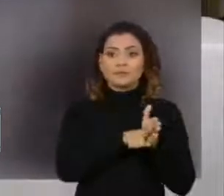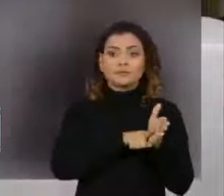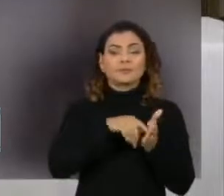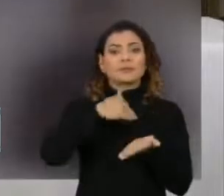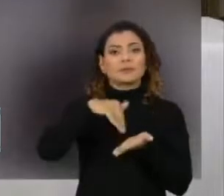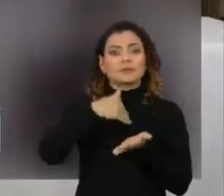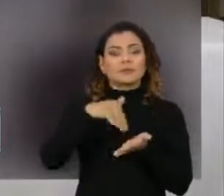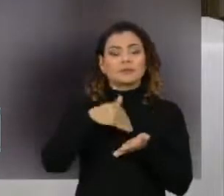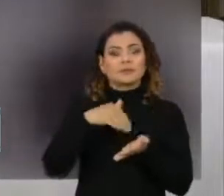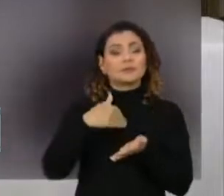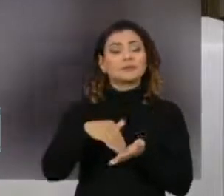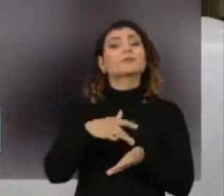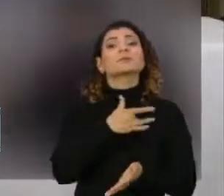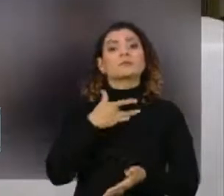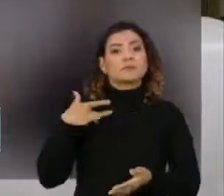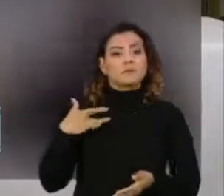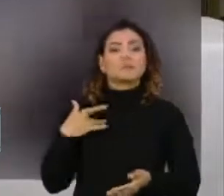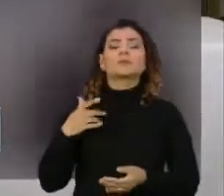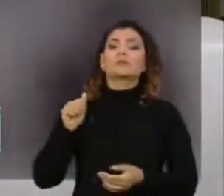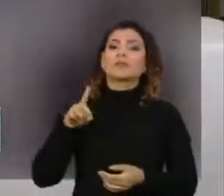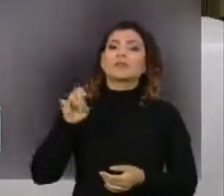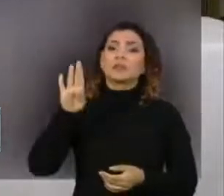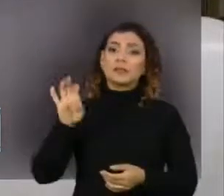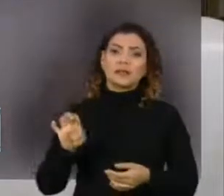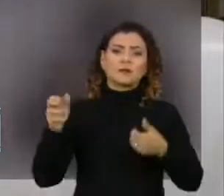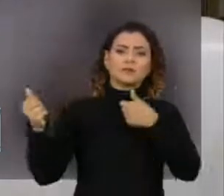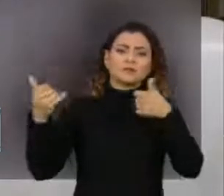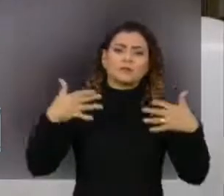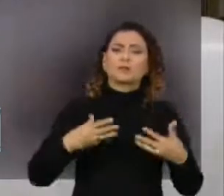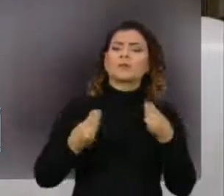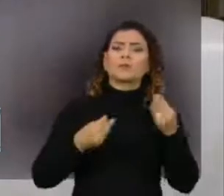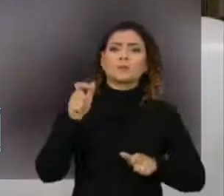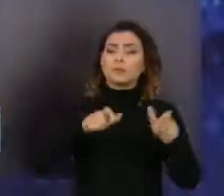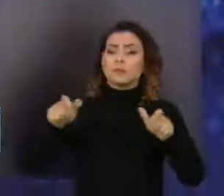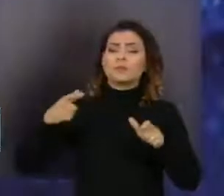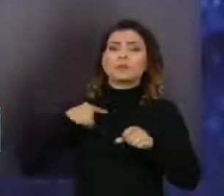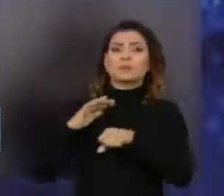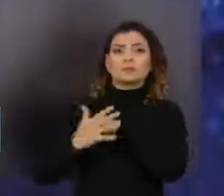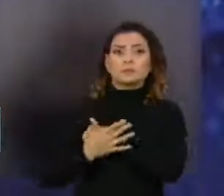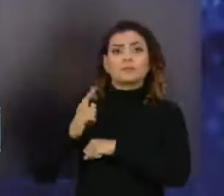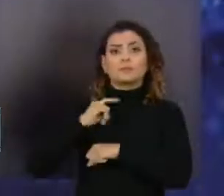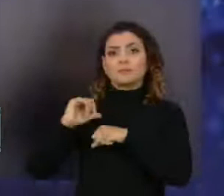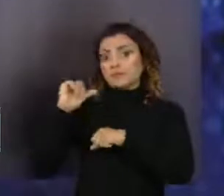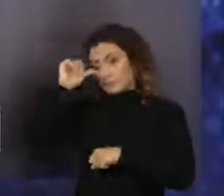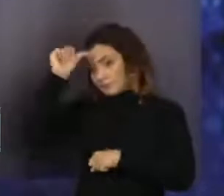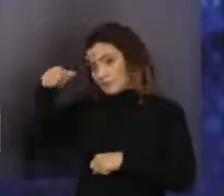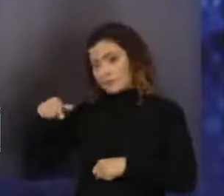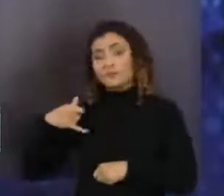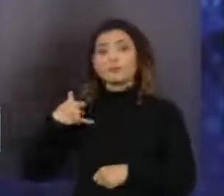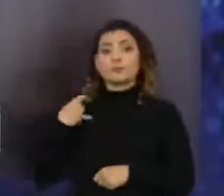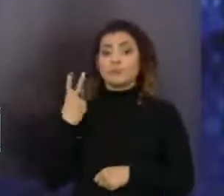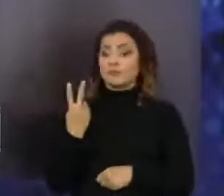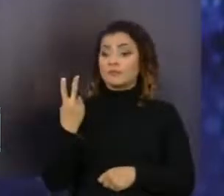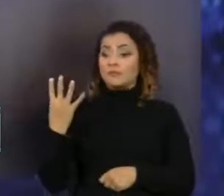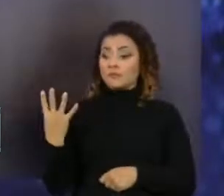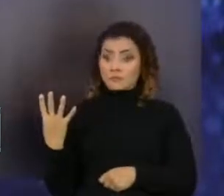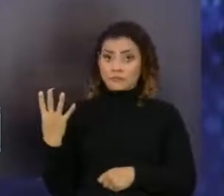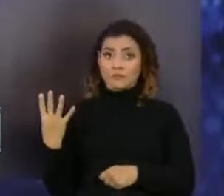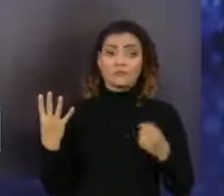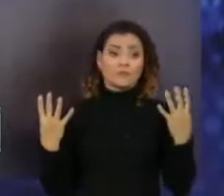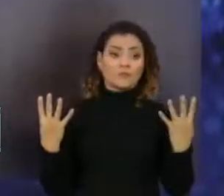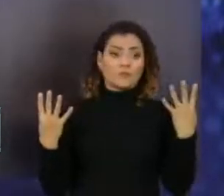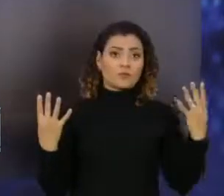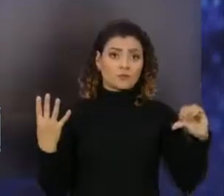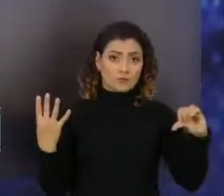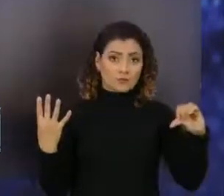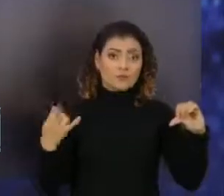de saúde de Pernambuco, André Longo, deu detalhes sobre os pacientes com a variante Delta. Dois homens com idades de 24 e